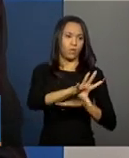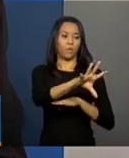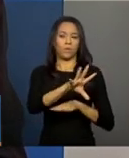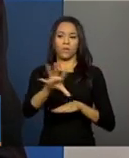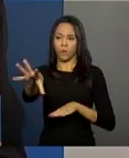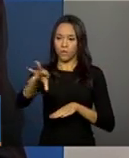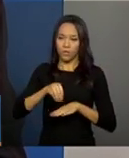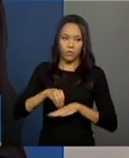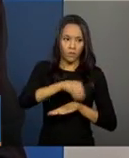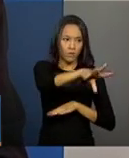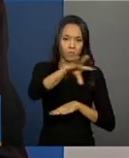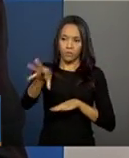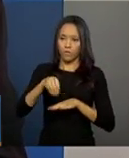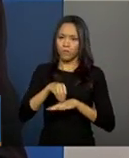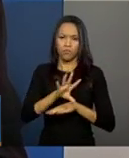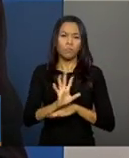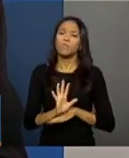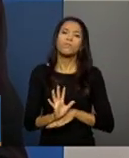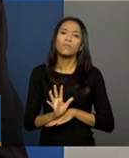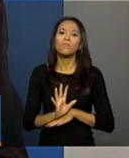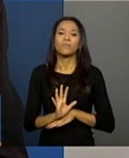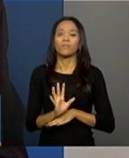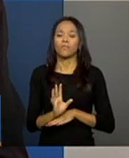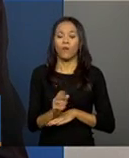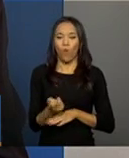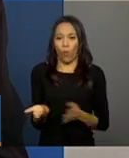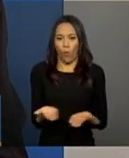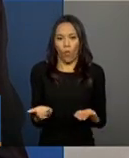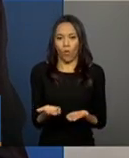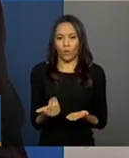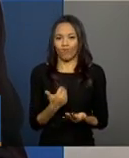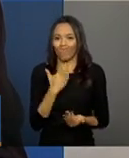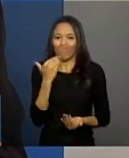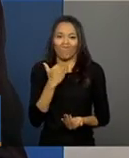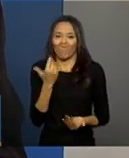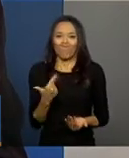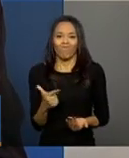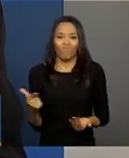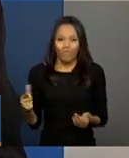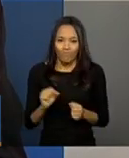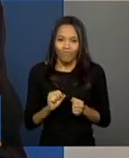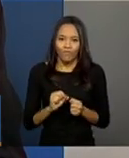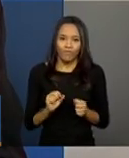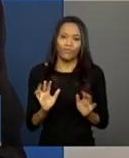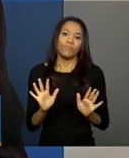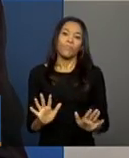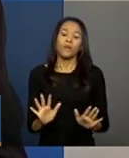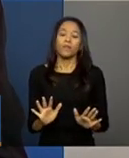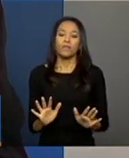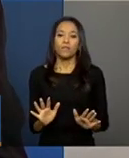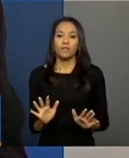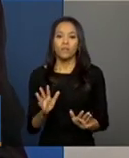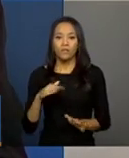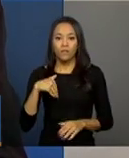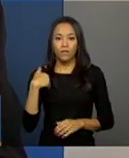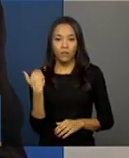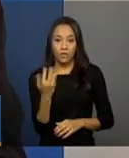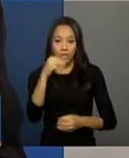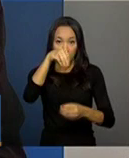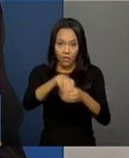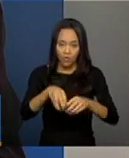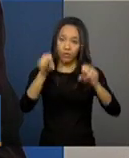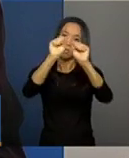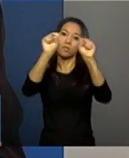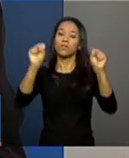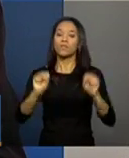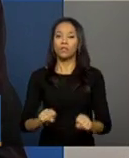interoperável, como o Cláudio comenta. Mas, como ele sendo um usuário do nosso sistema, sabe que